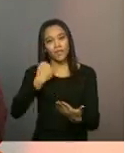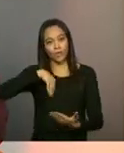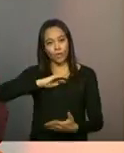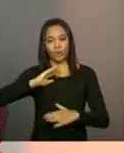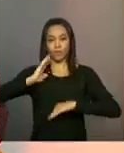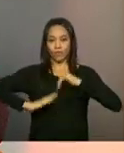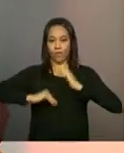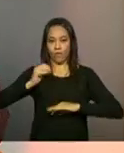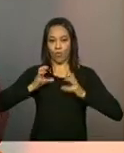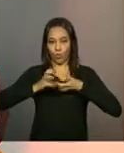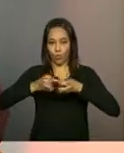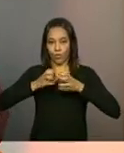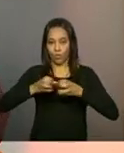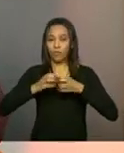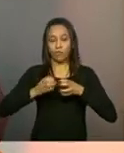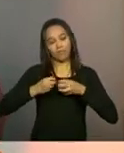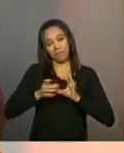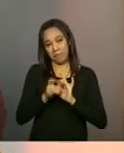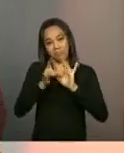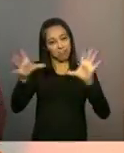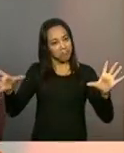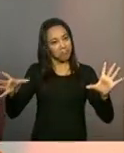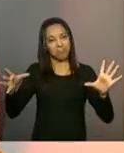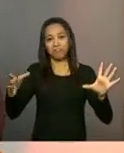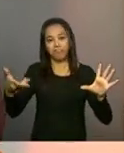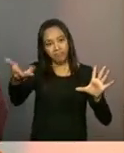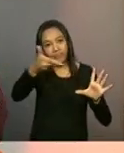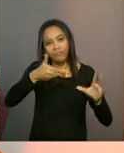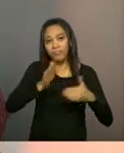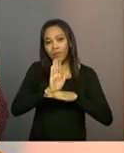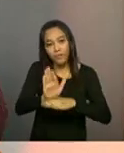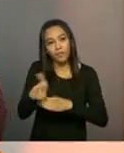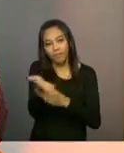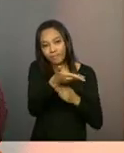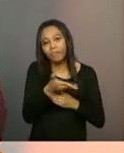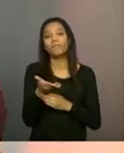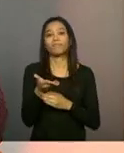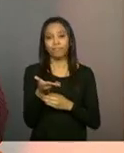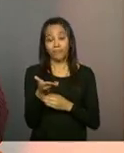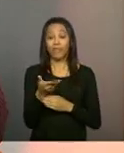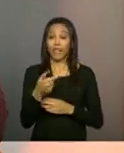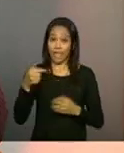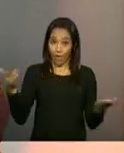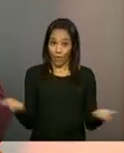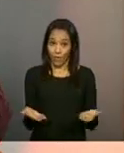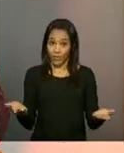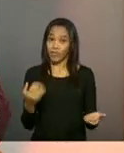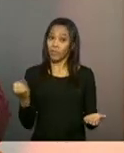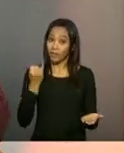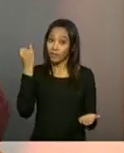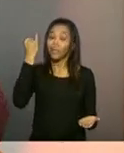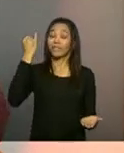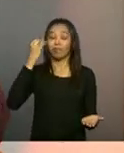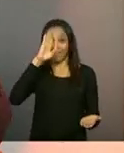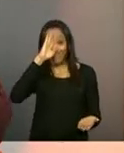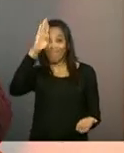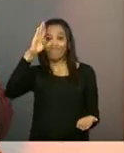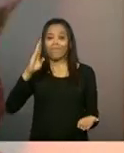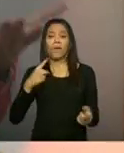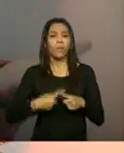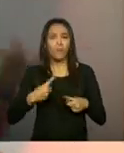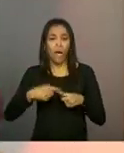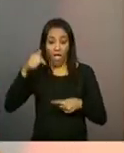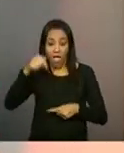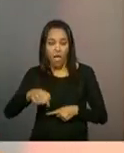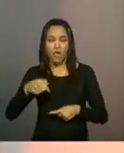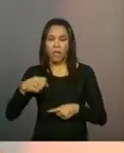à disposição, né, que a gente preconiza muito esses momentos, pra gente é essencial, porque a partir